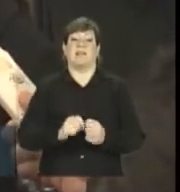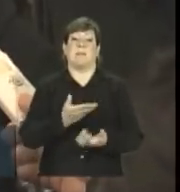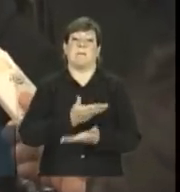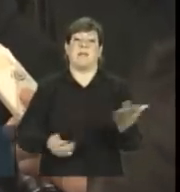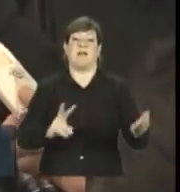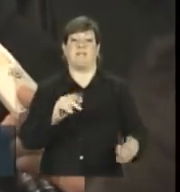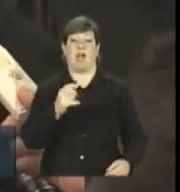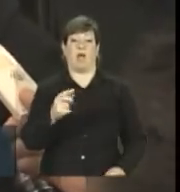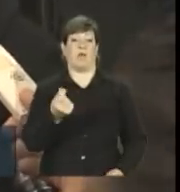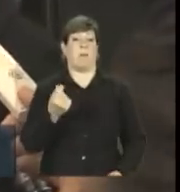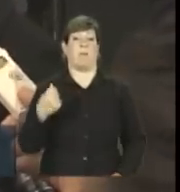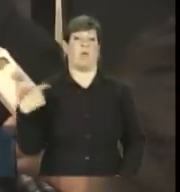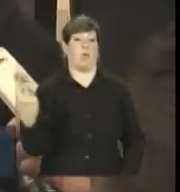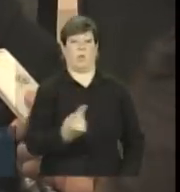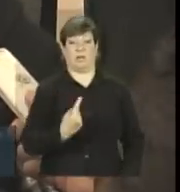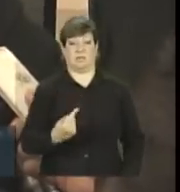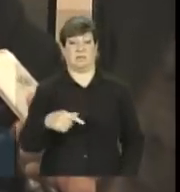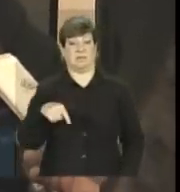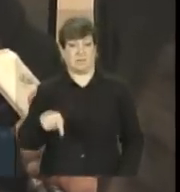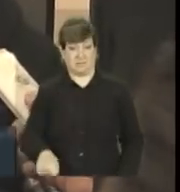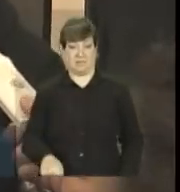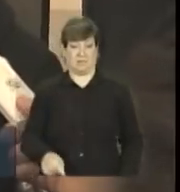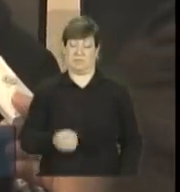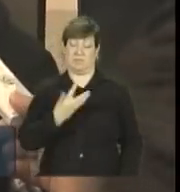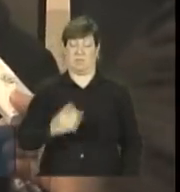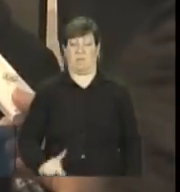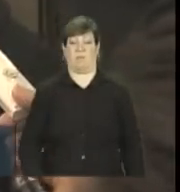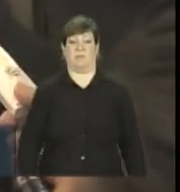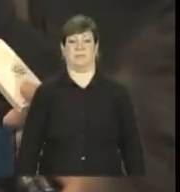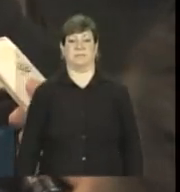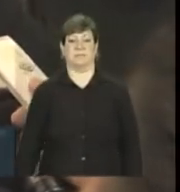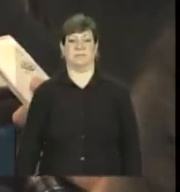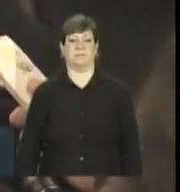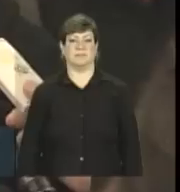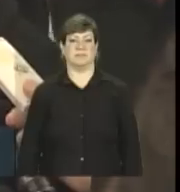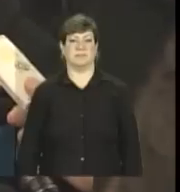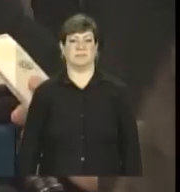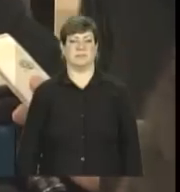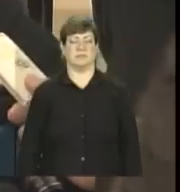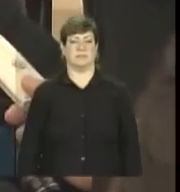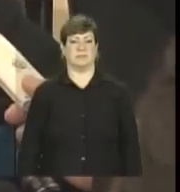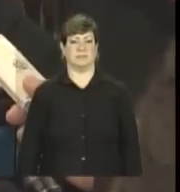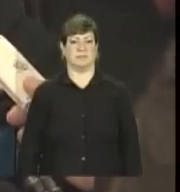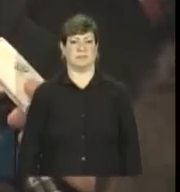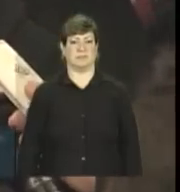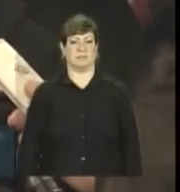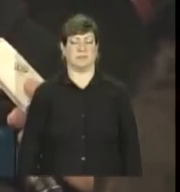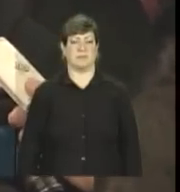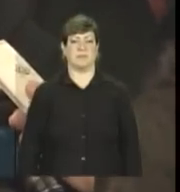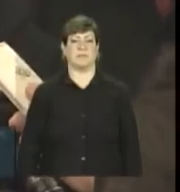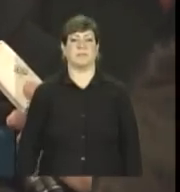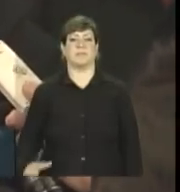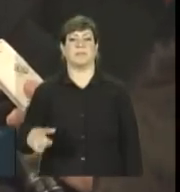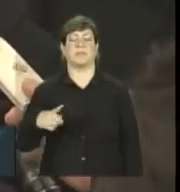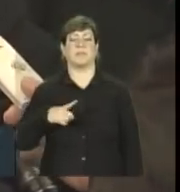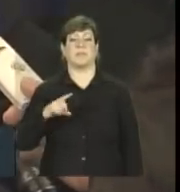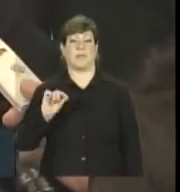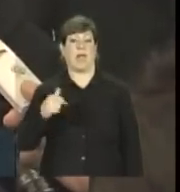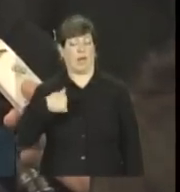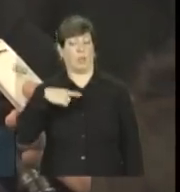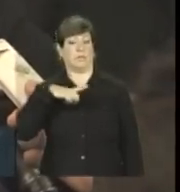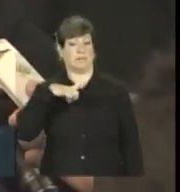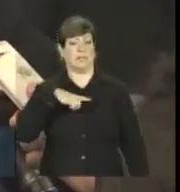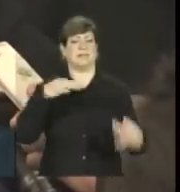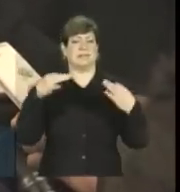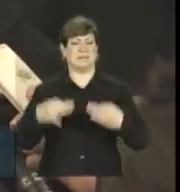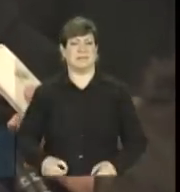moedas. Mas a senhora acha que eles estão a ouvir as reclamações do Brasil e de outros países? Olha, eu tenho certeza